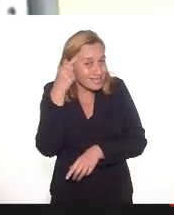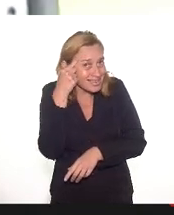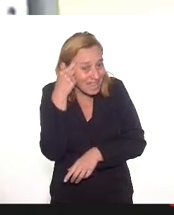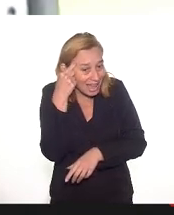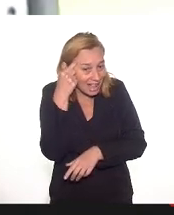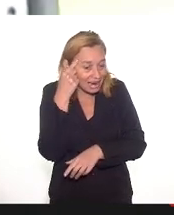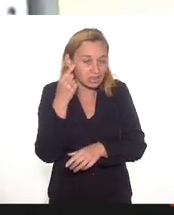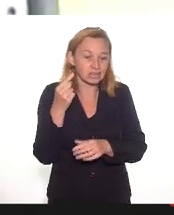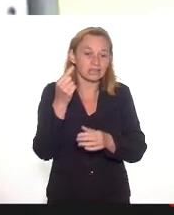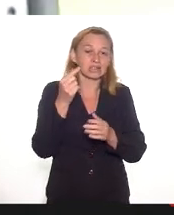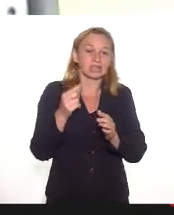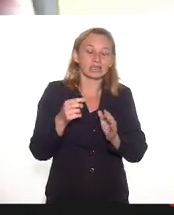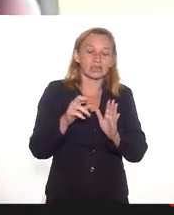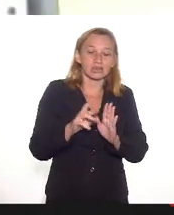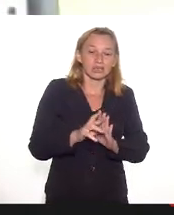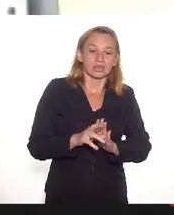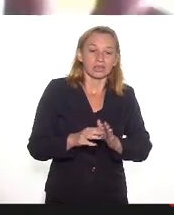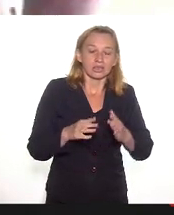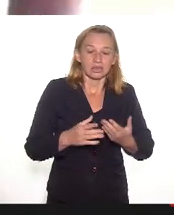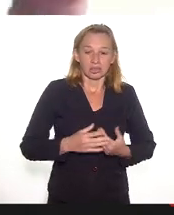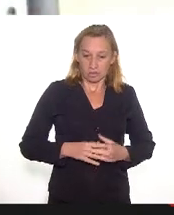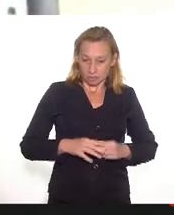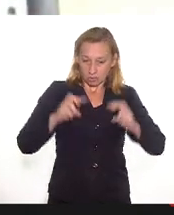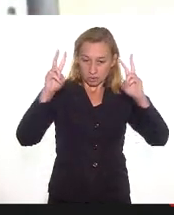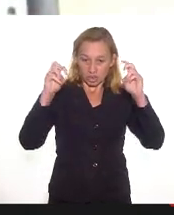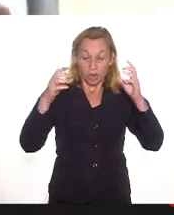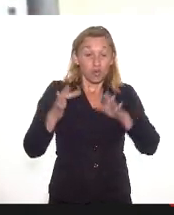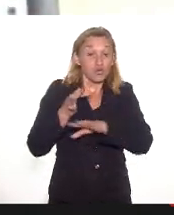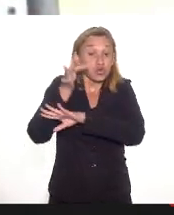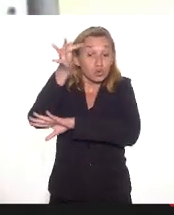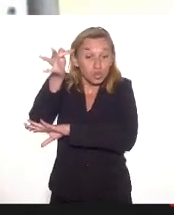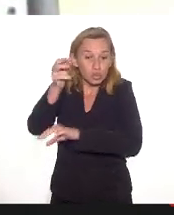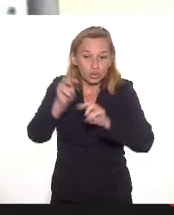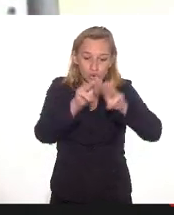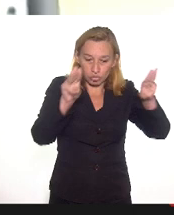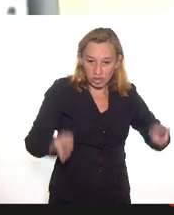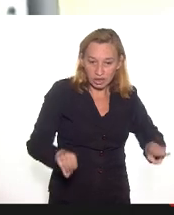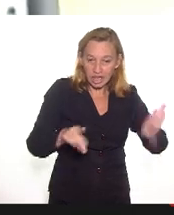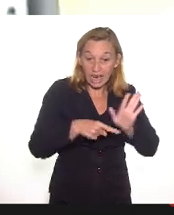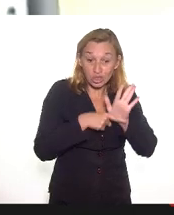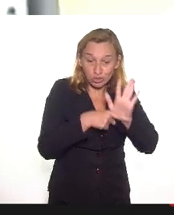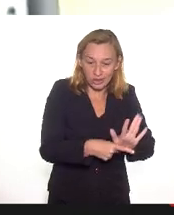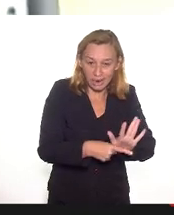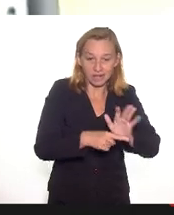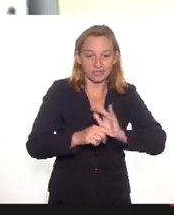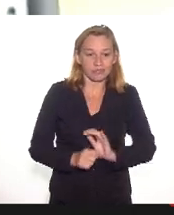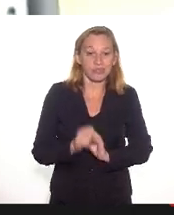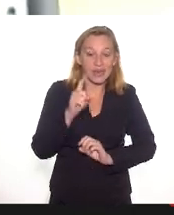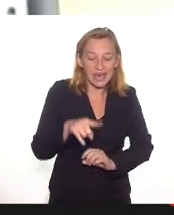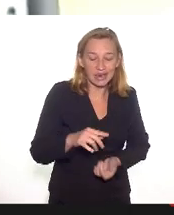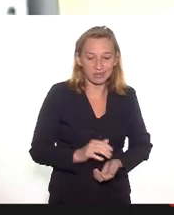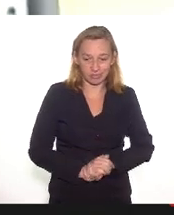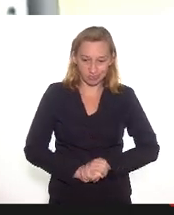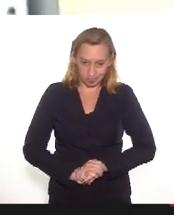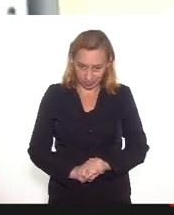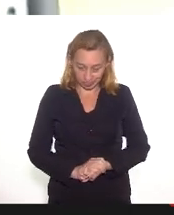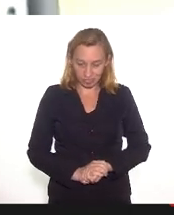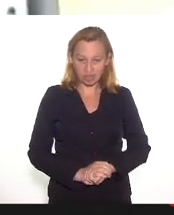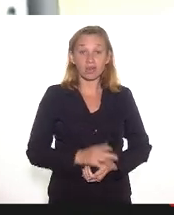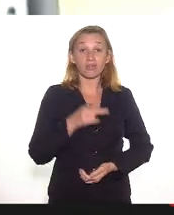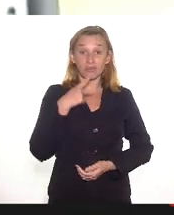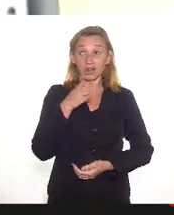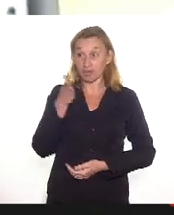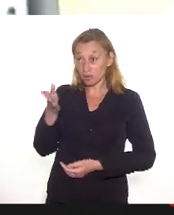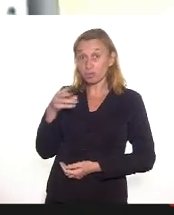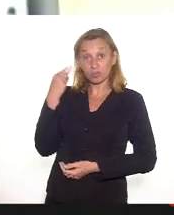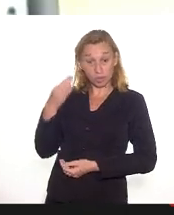está presente no tema do ICO, o futuro dos museus, recuperar e reimaginar, reimaginar, como você também já